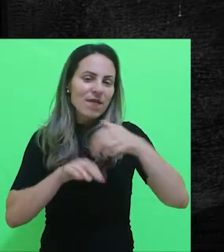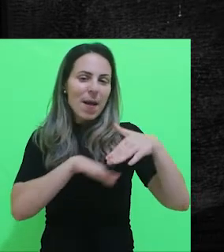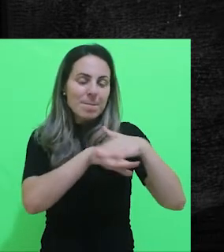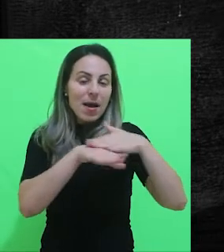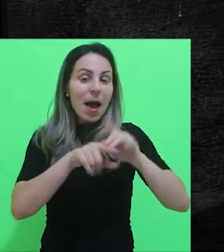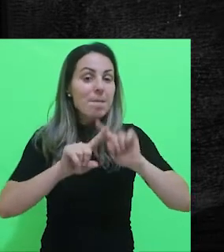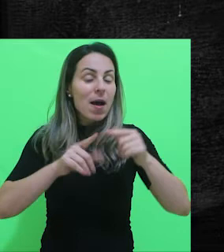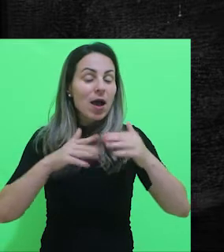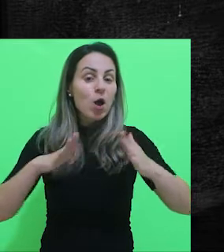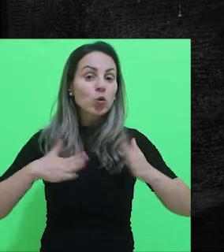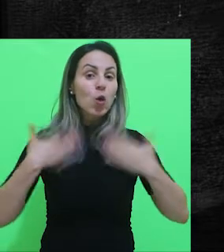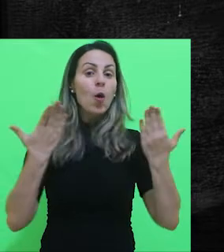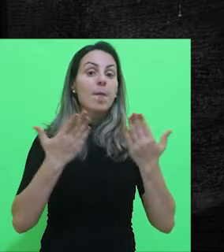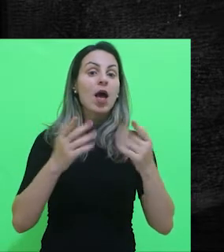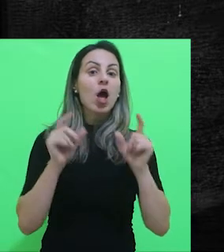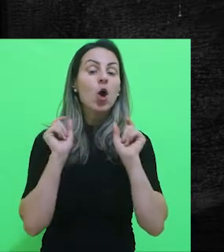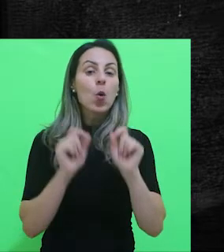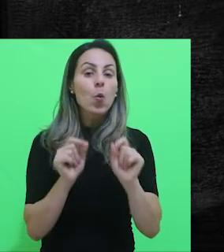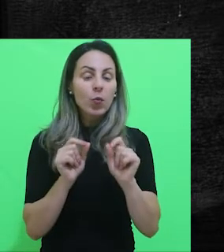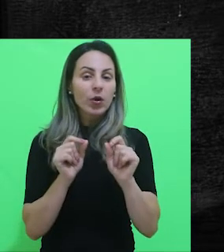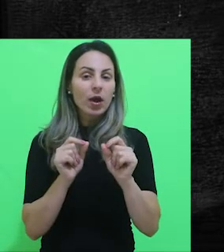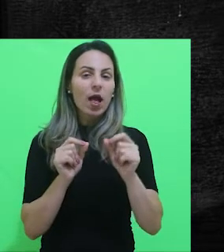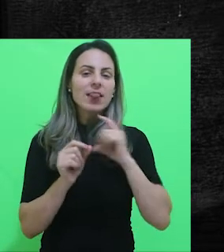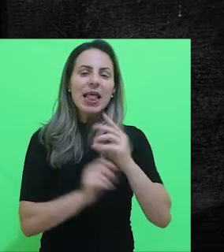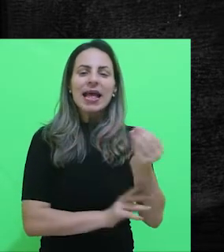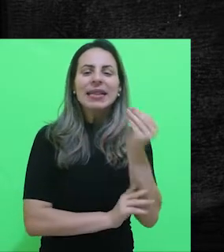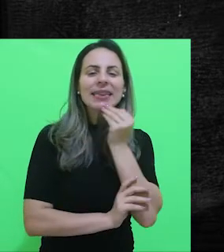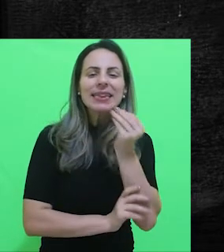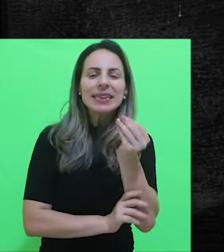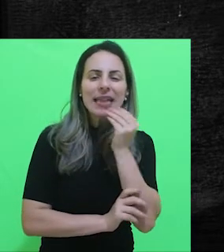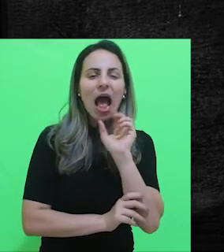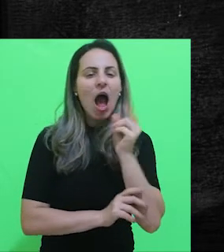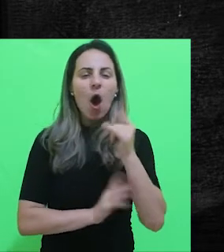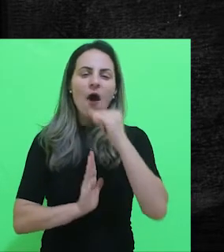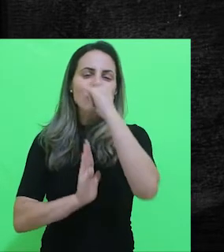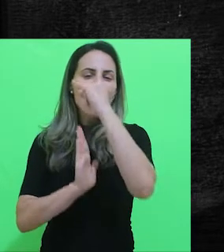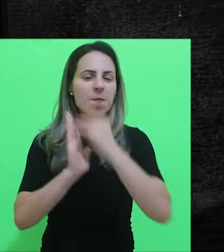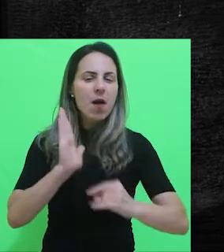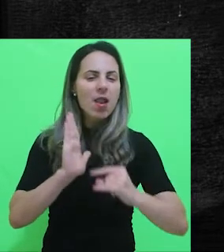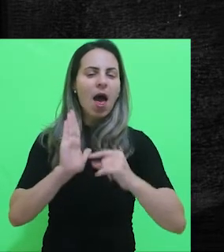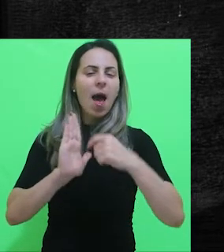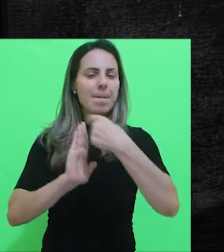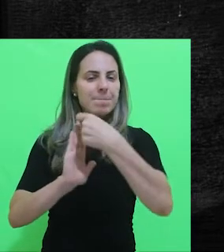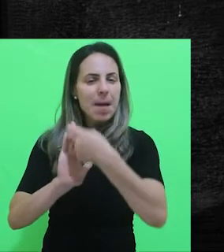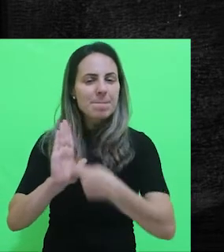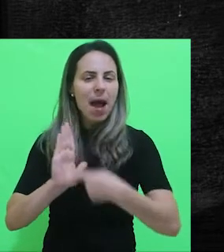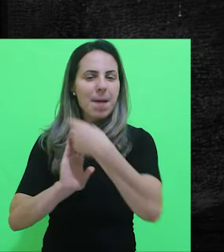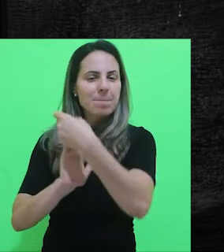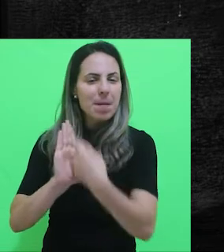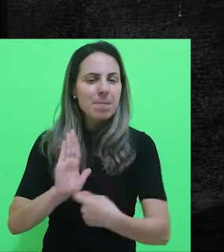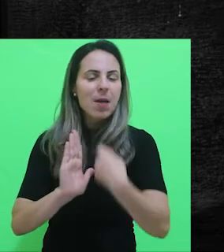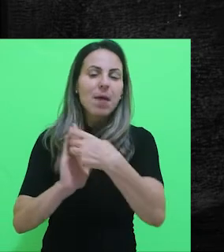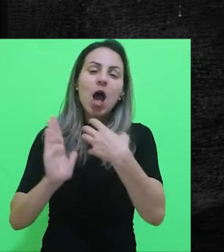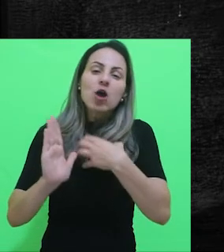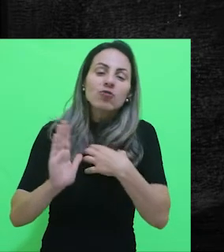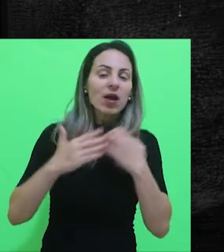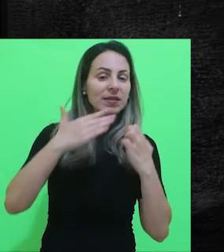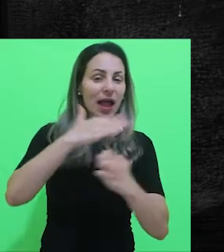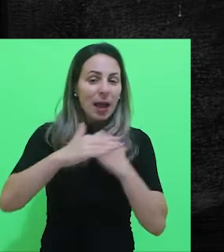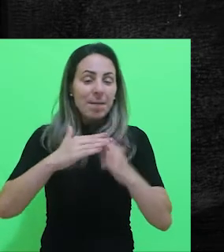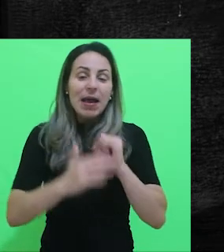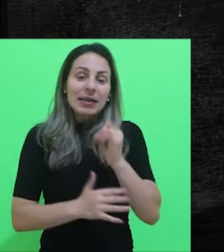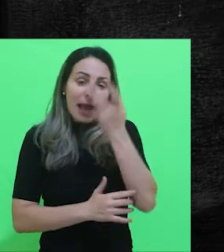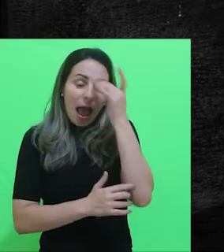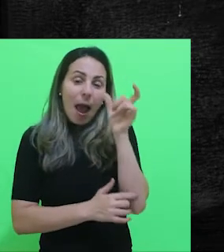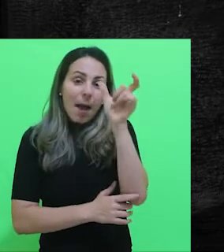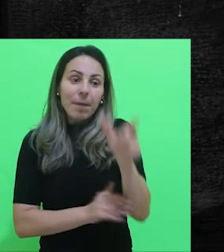surpresa, você pode se deparar com um teste ou com um preenchimento de formulário. Isso é uma forma das empresas testarem também se a